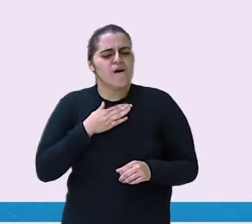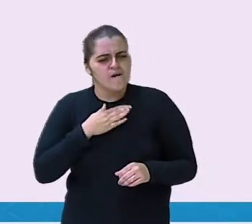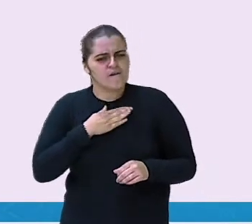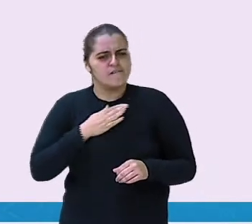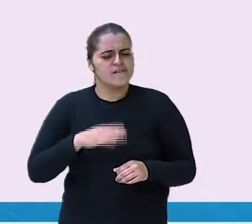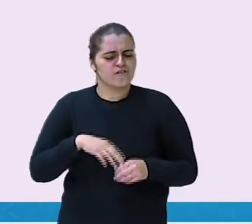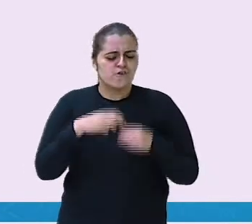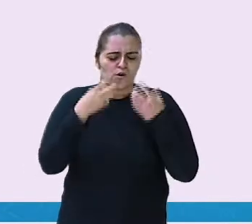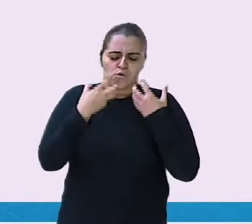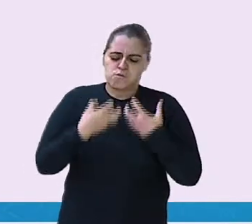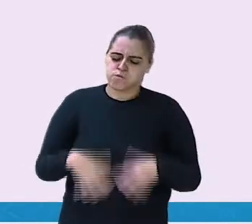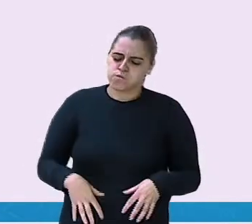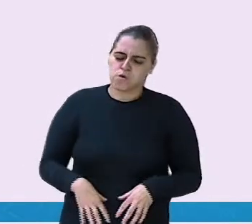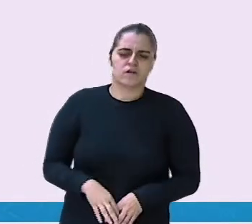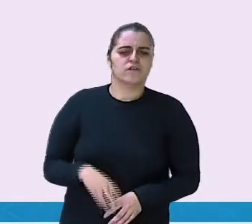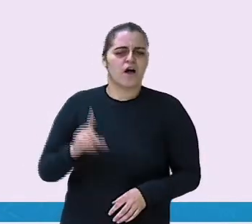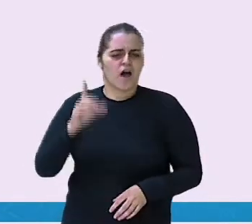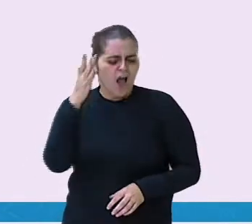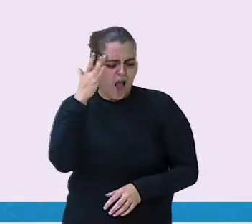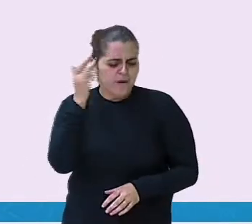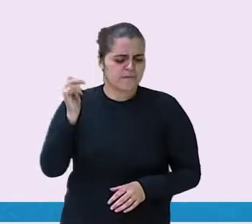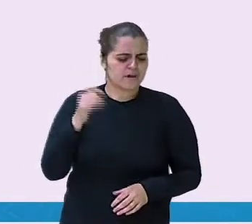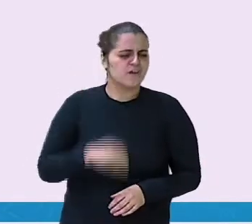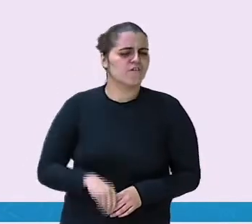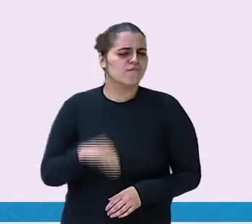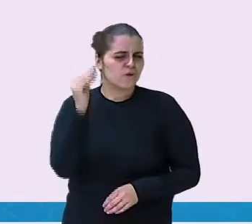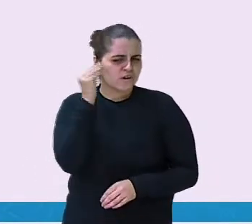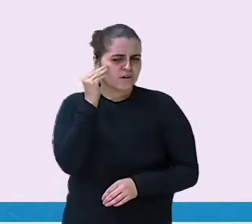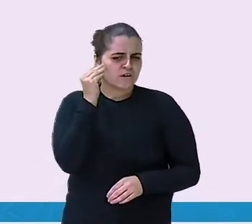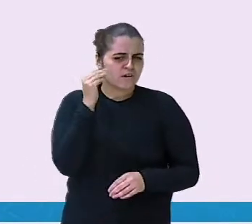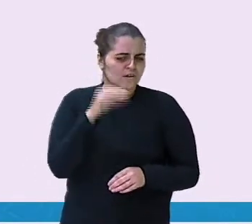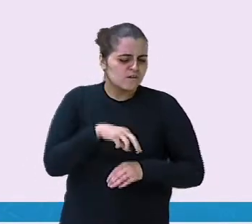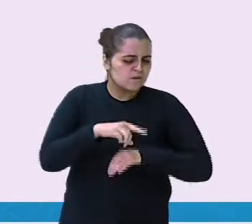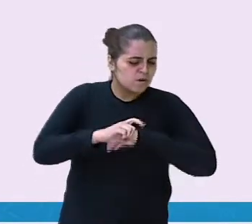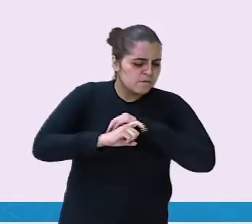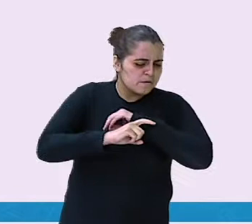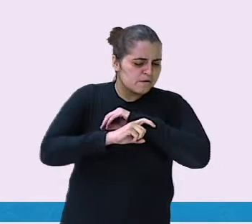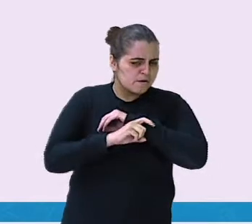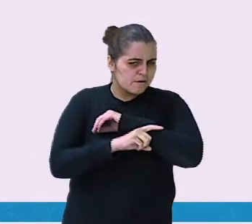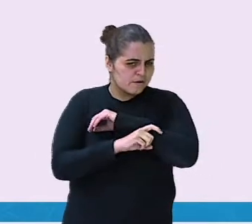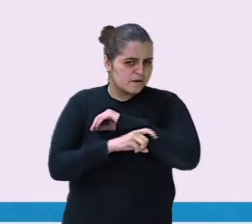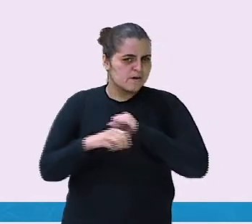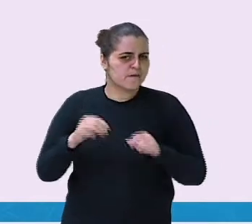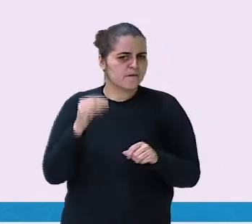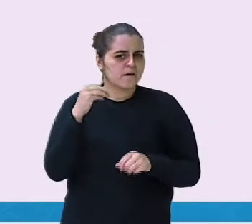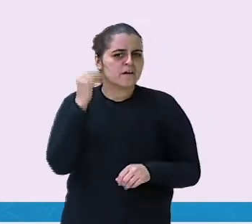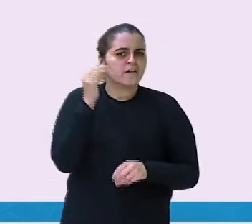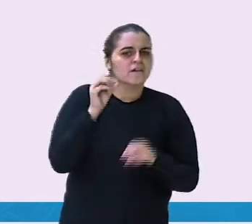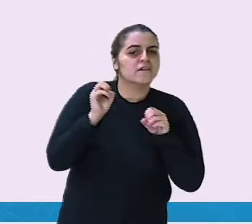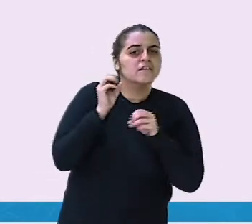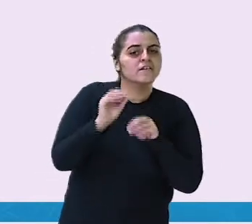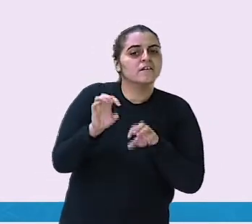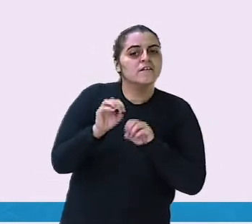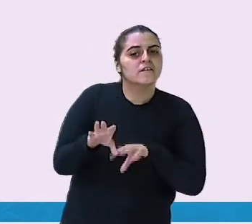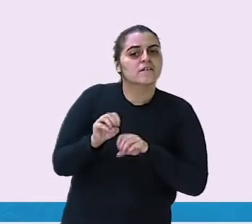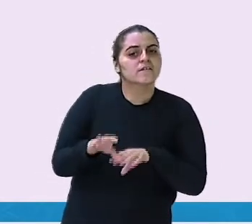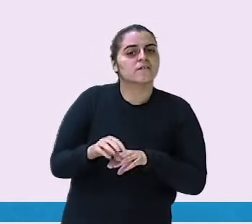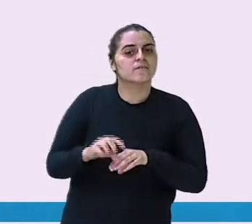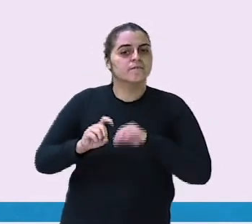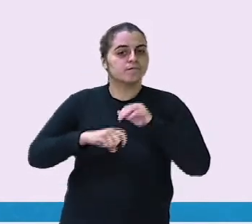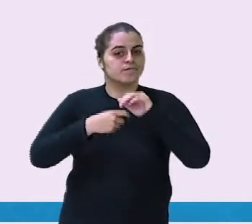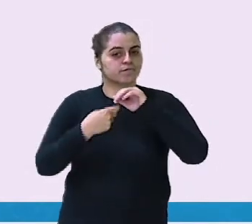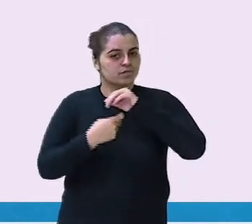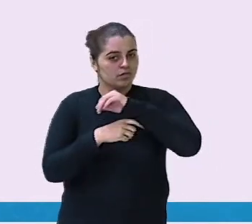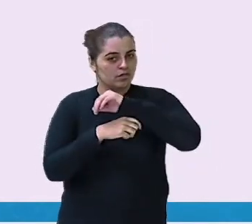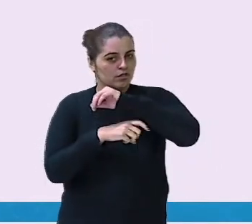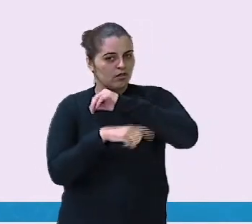Eu desisto. Amanhã, ele vai me ensinar a andar de cabeça para baixo. Agora, no